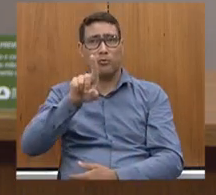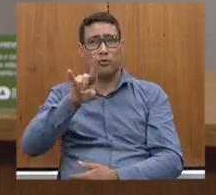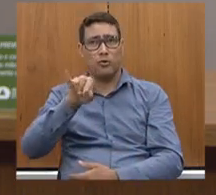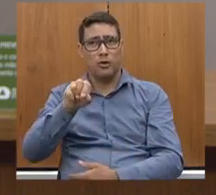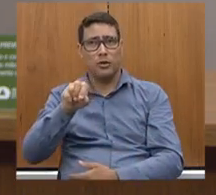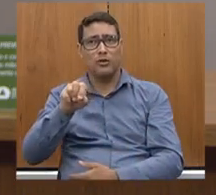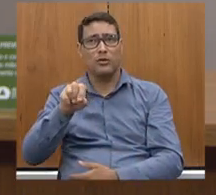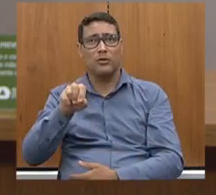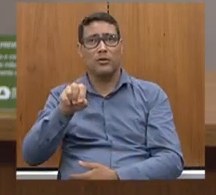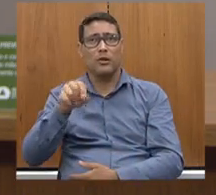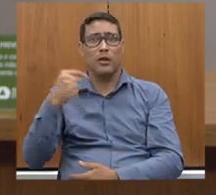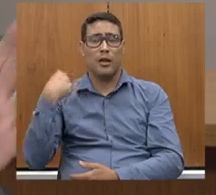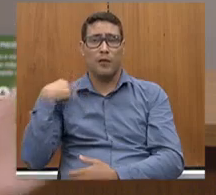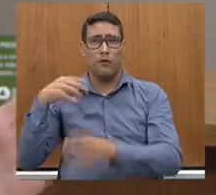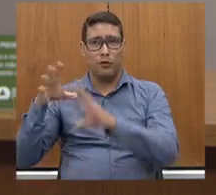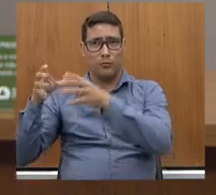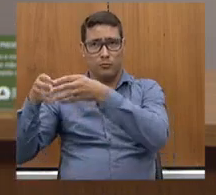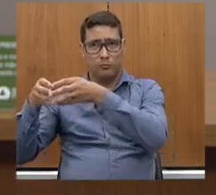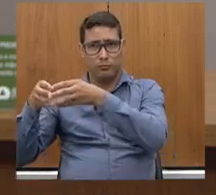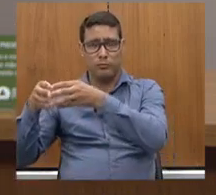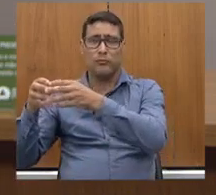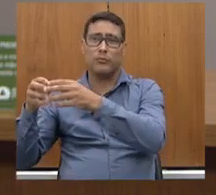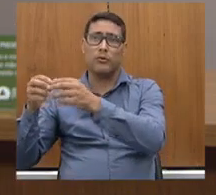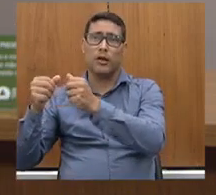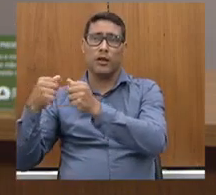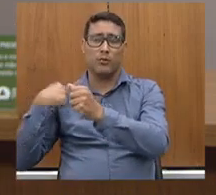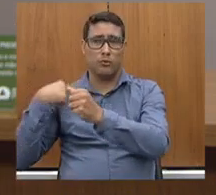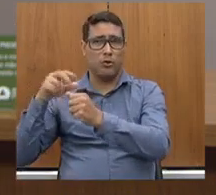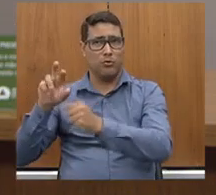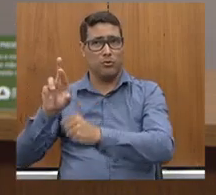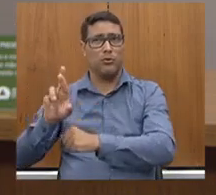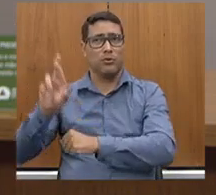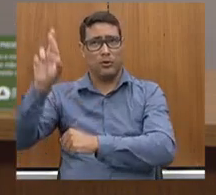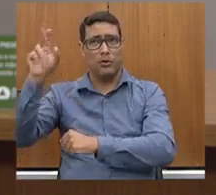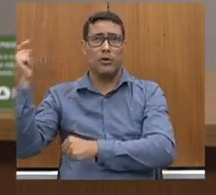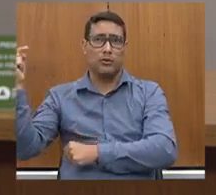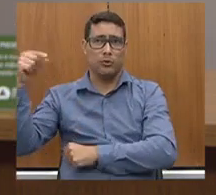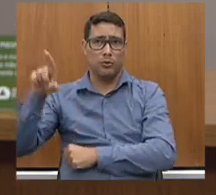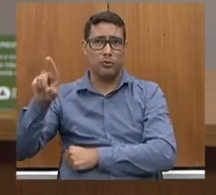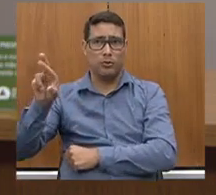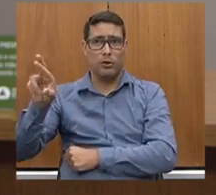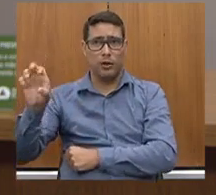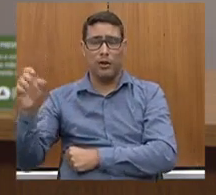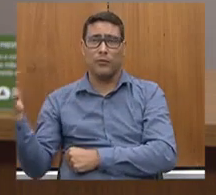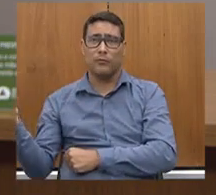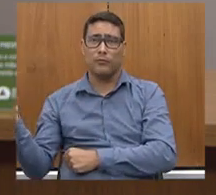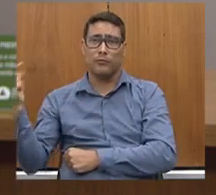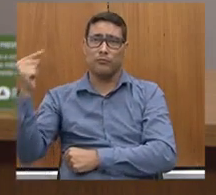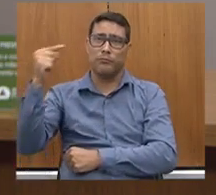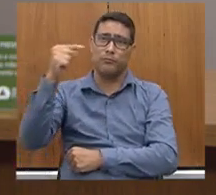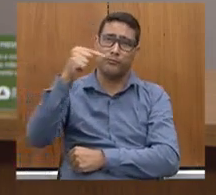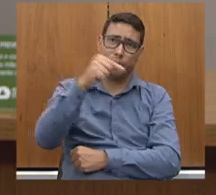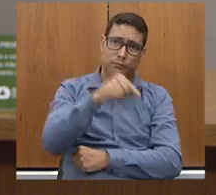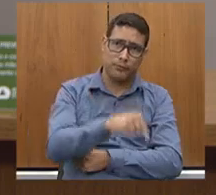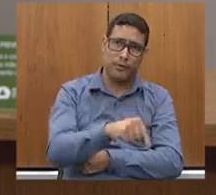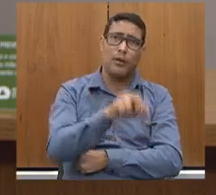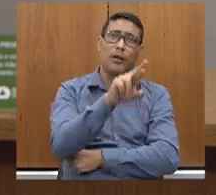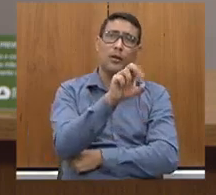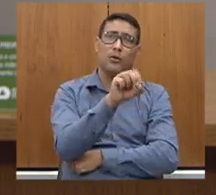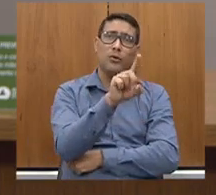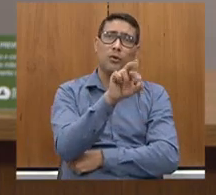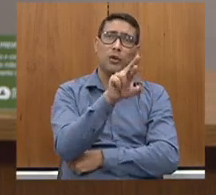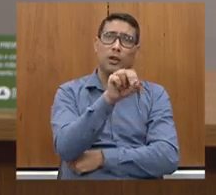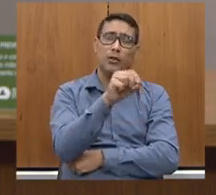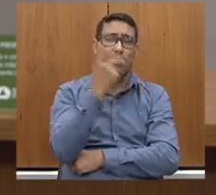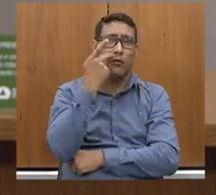o secretário, com a equipe, junto com o nosso diretor do DR, Rodrigo Tavares, estivemos